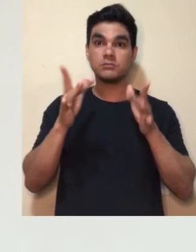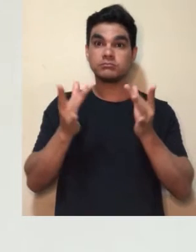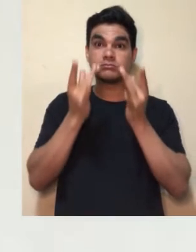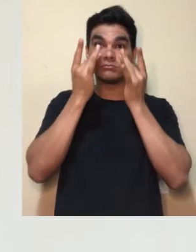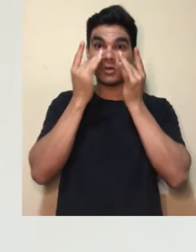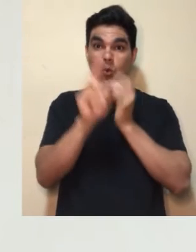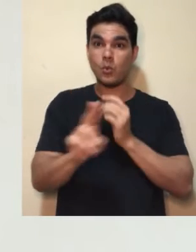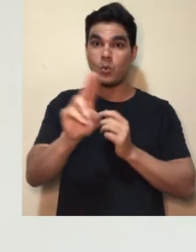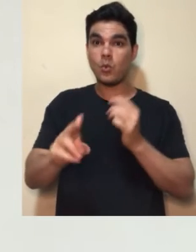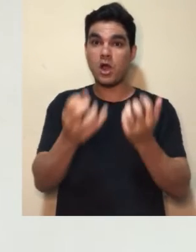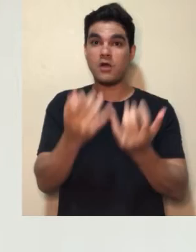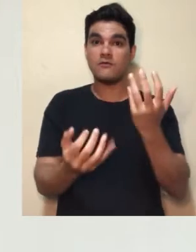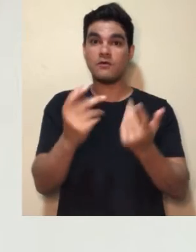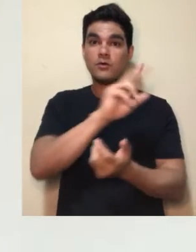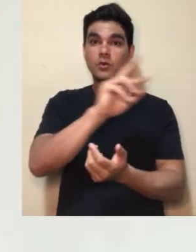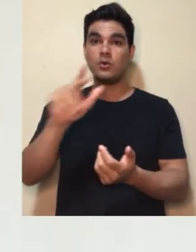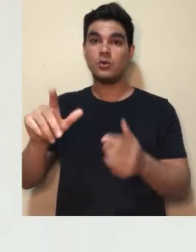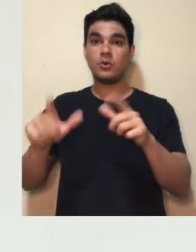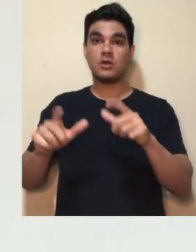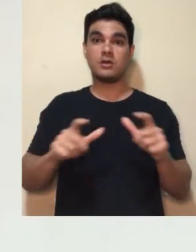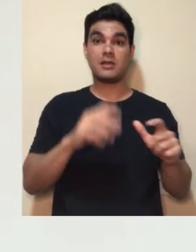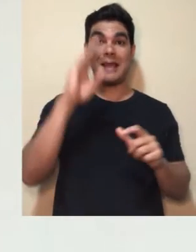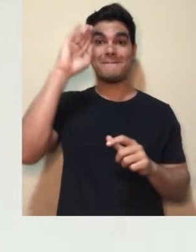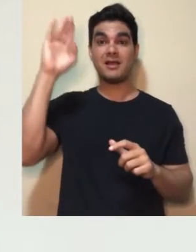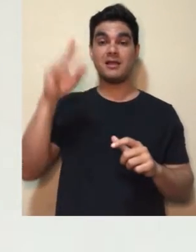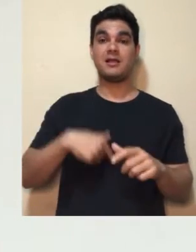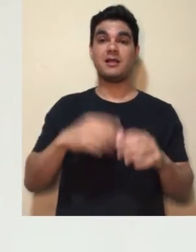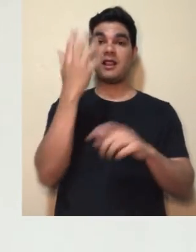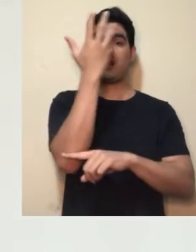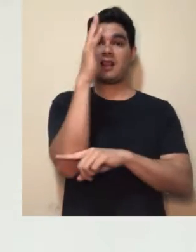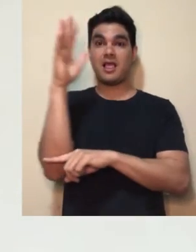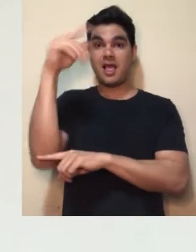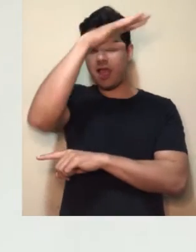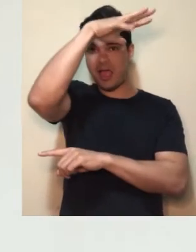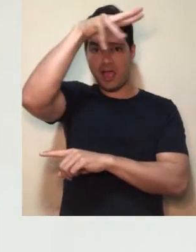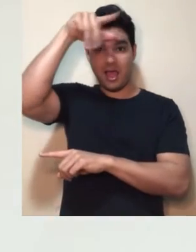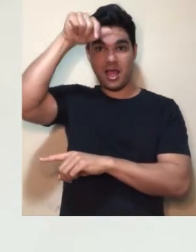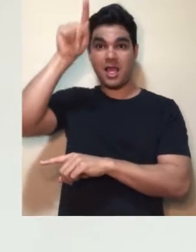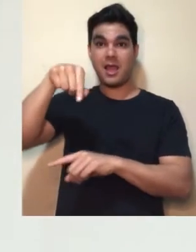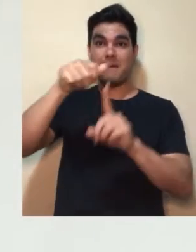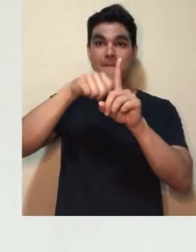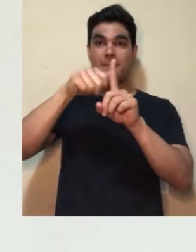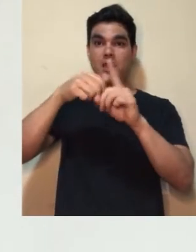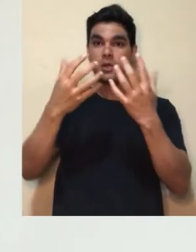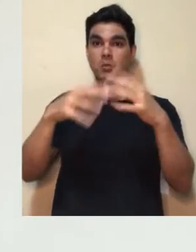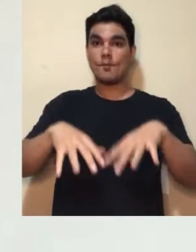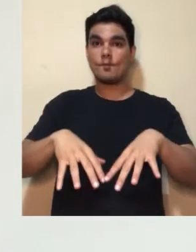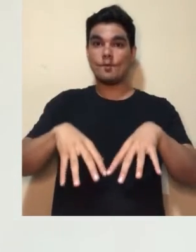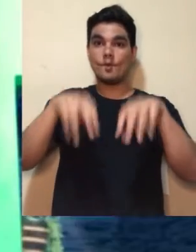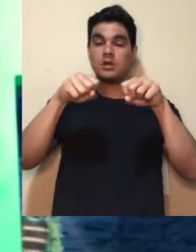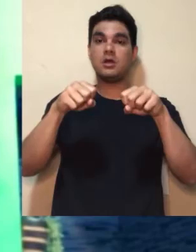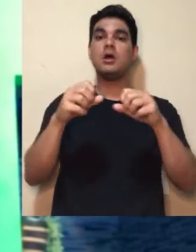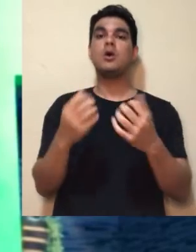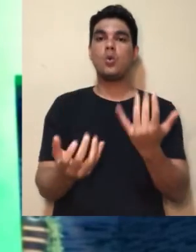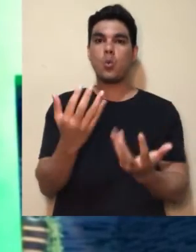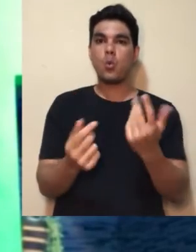Muitas pessoas já presenciaram o uso do fogo em algumas situações, principalmente no verão amazônico, que são os meses mais secos.